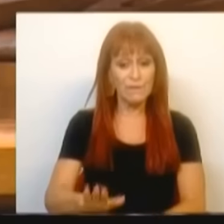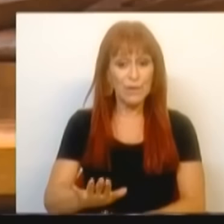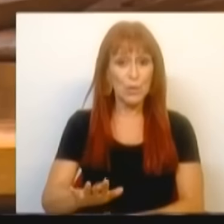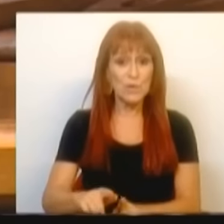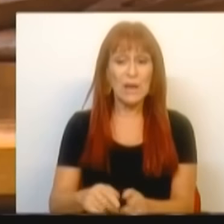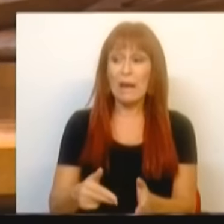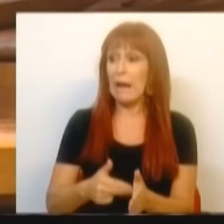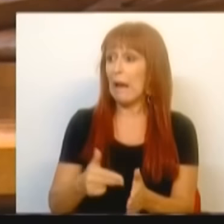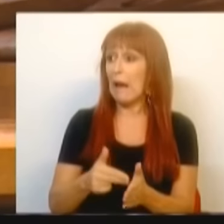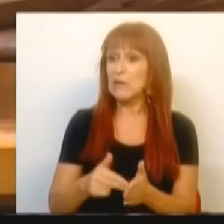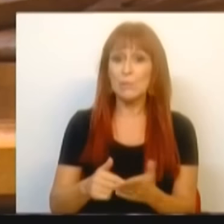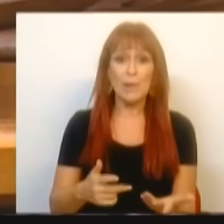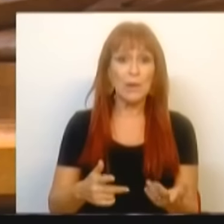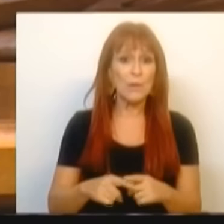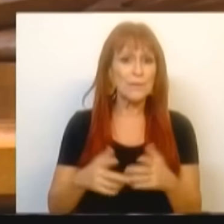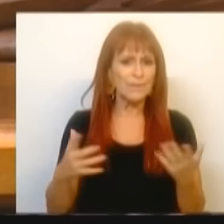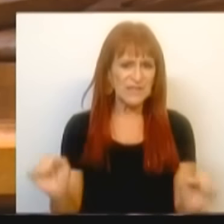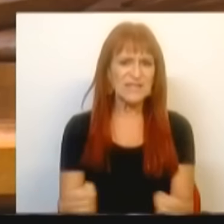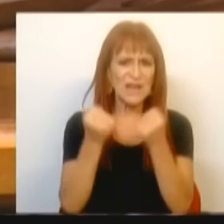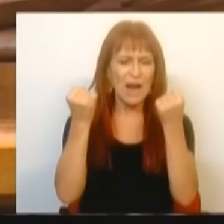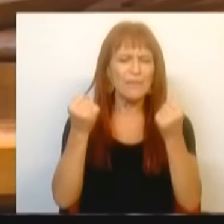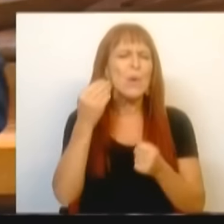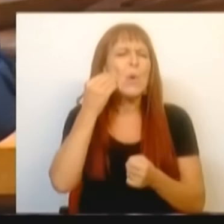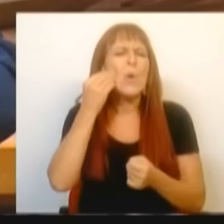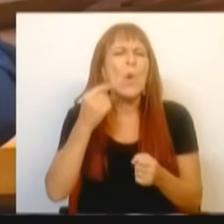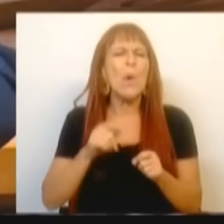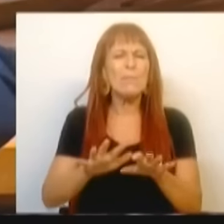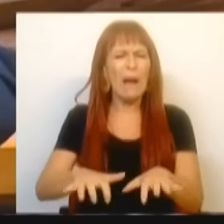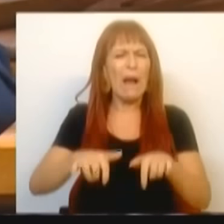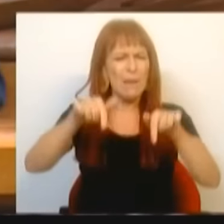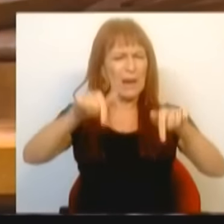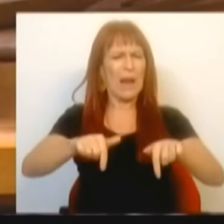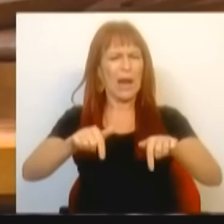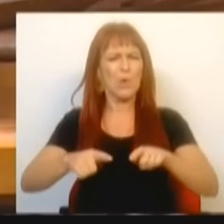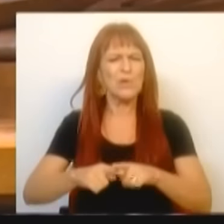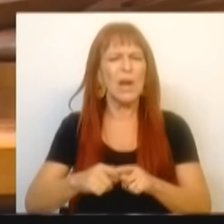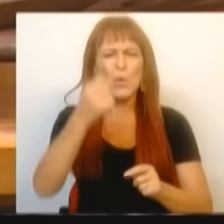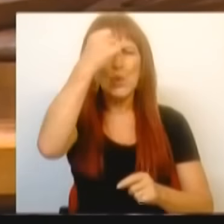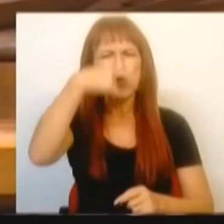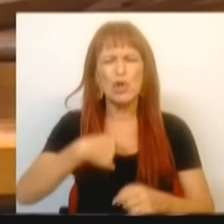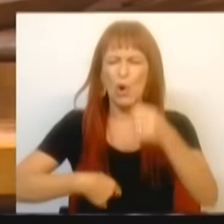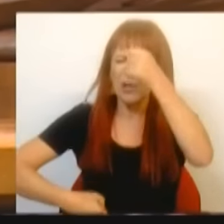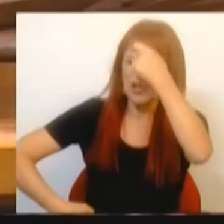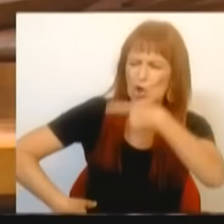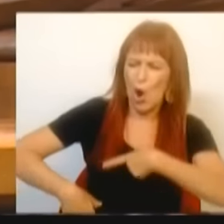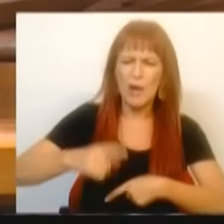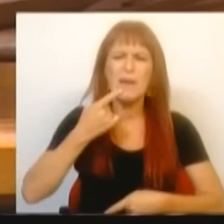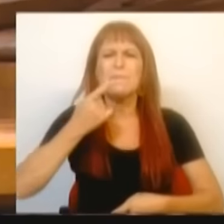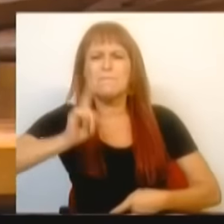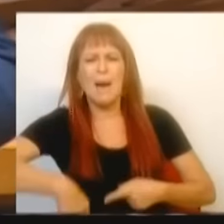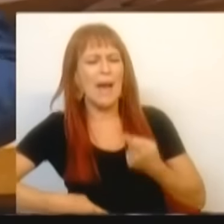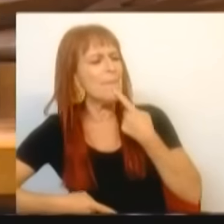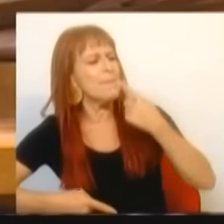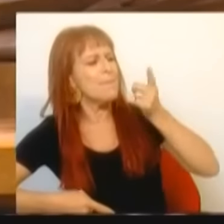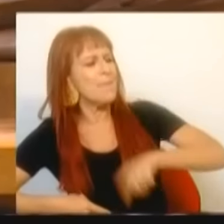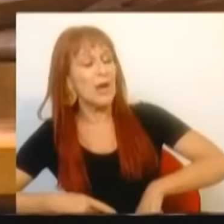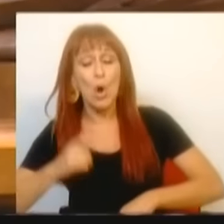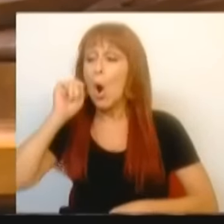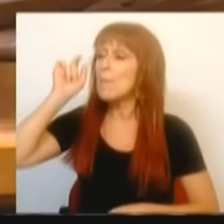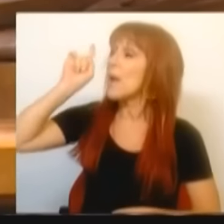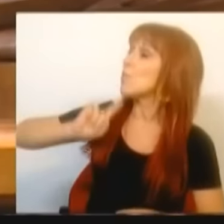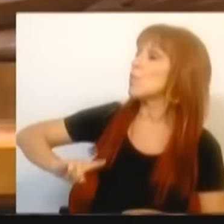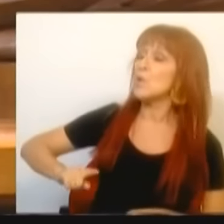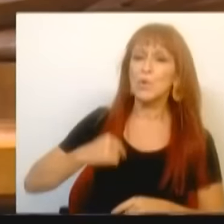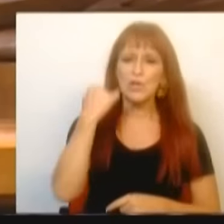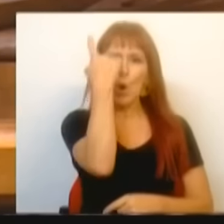espera de ser salvo. Como é que esta Câmara, com histórias e histórias que se repetem, com homens e mulheres com